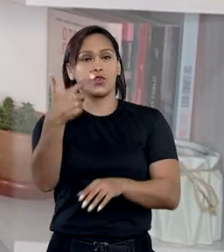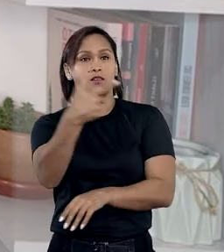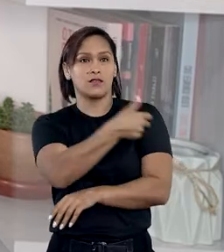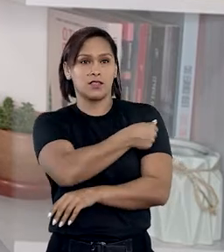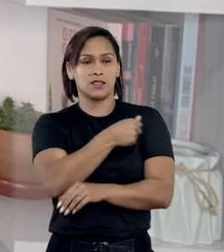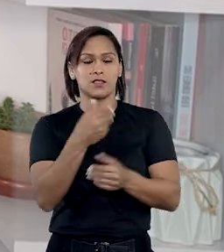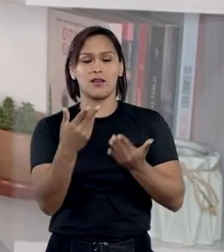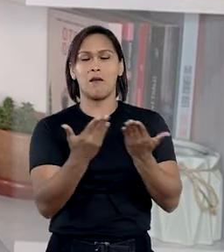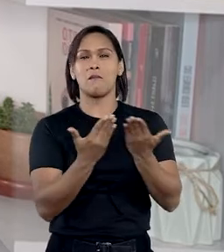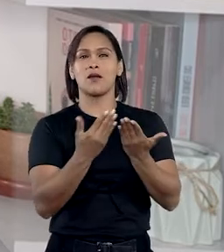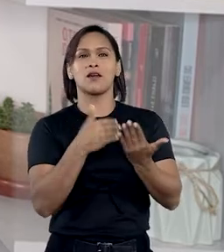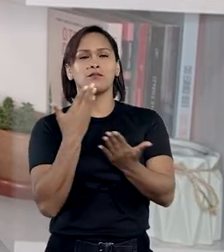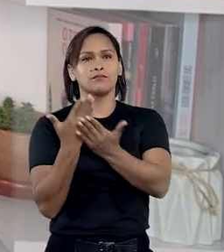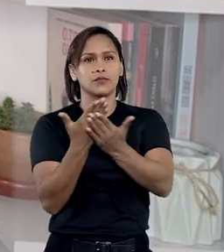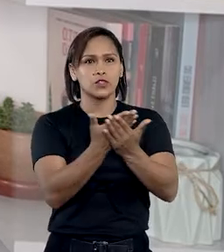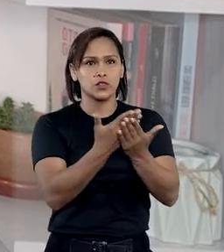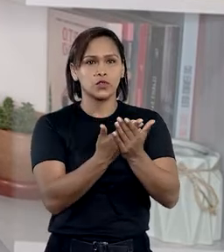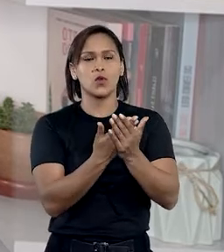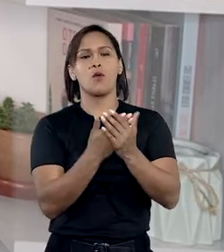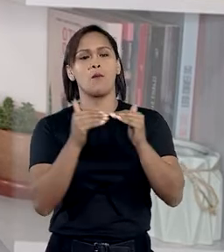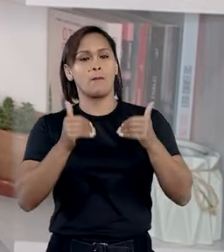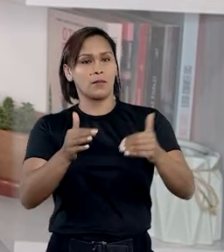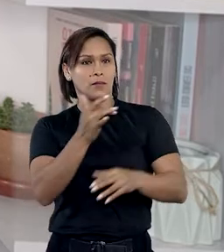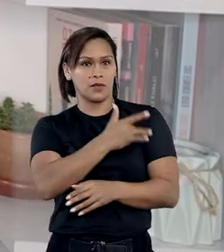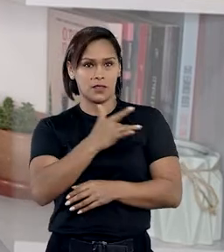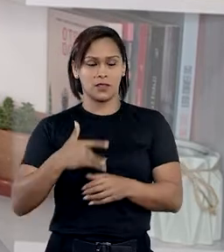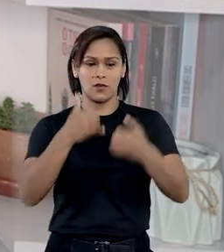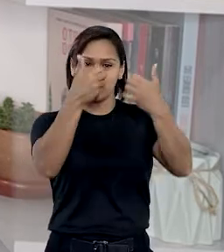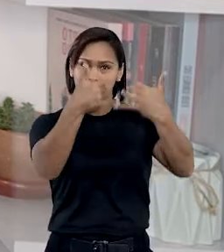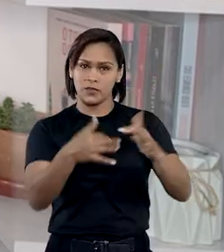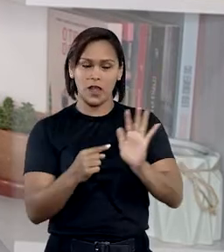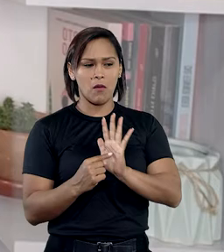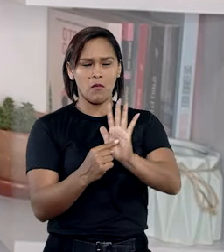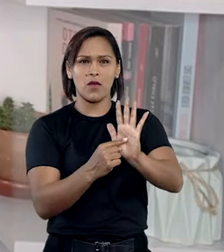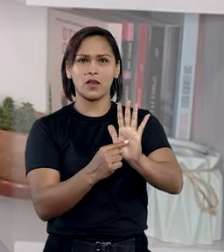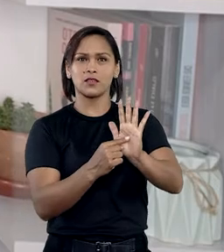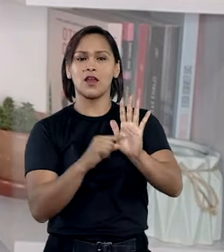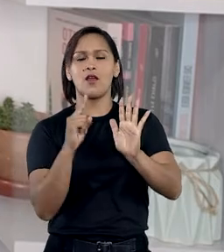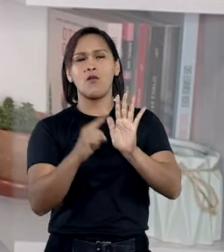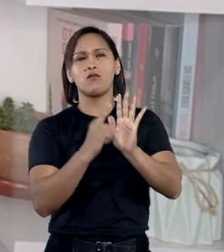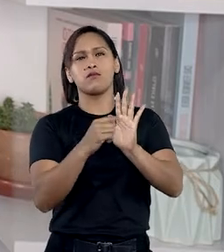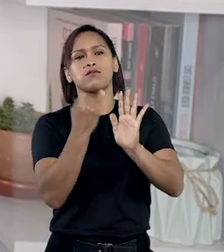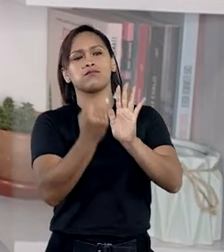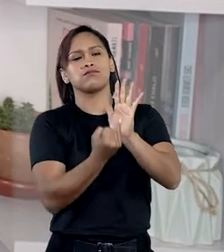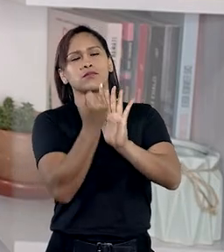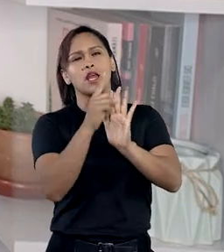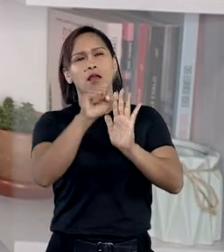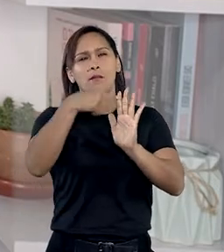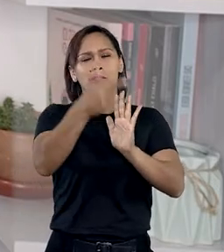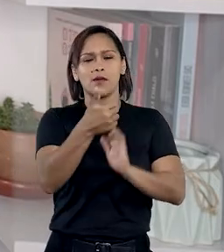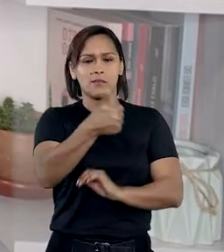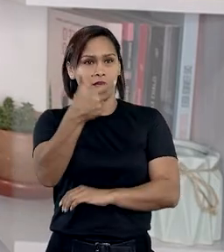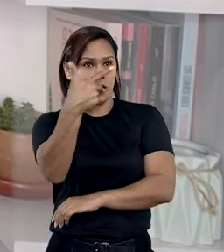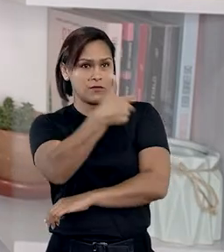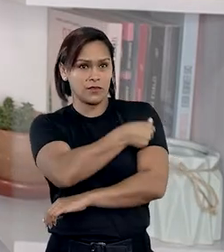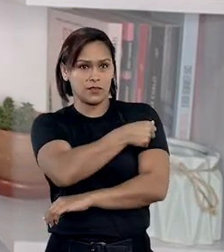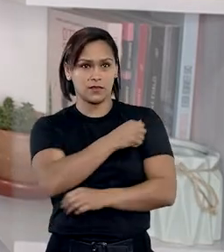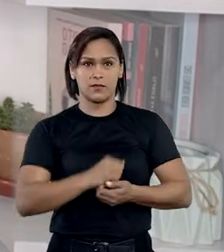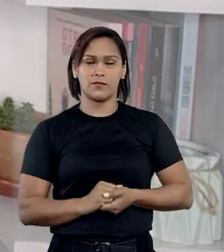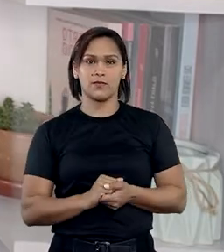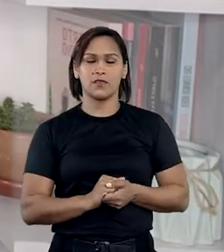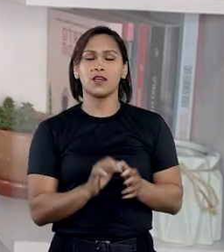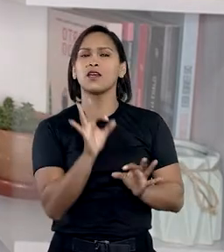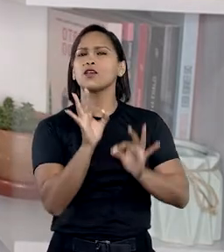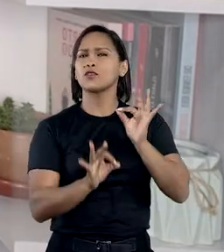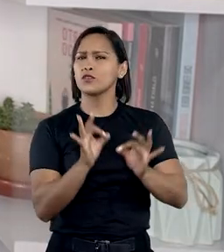as duas doses está amparado em estudos que, segundo o Ministério da Saúde, demonstraram uma elevada efetividade após a primeira dose da